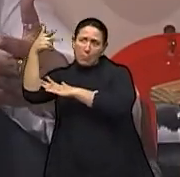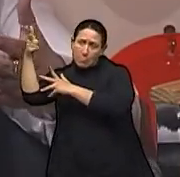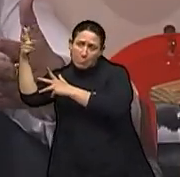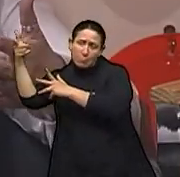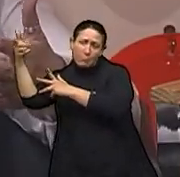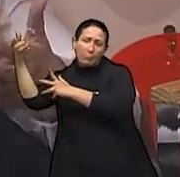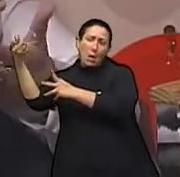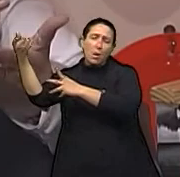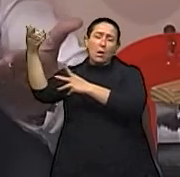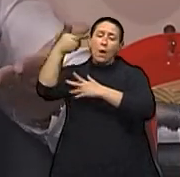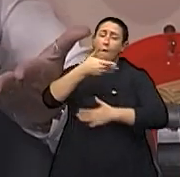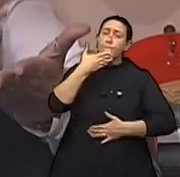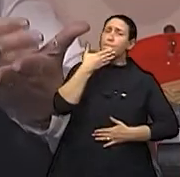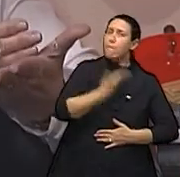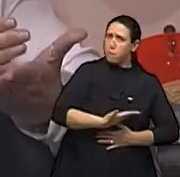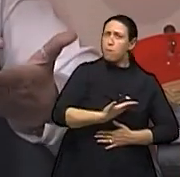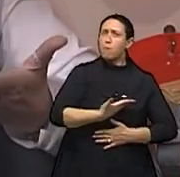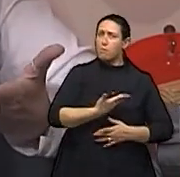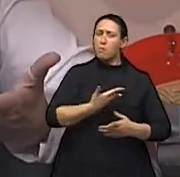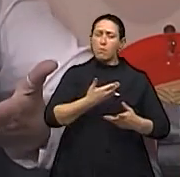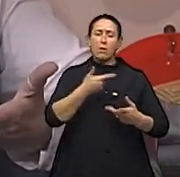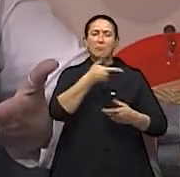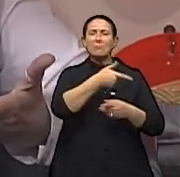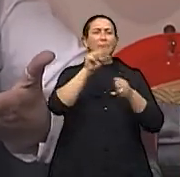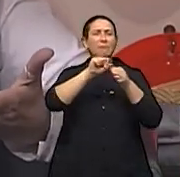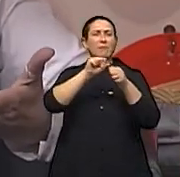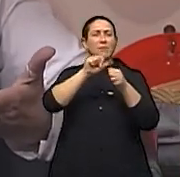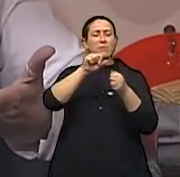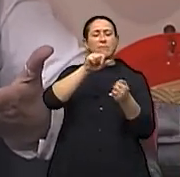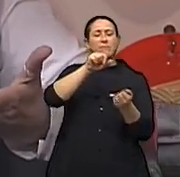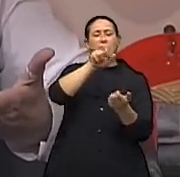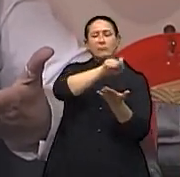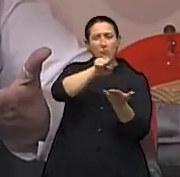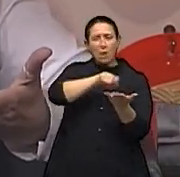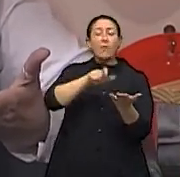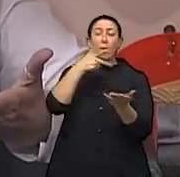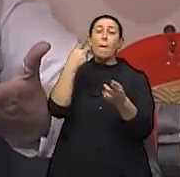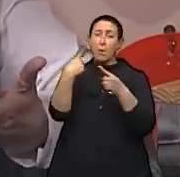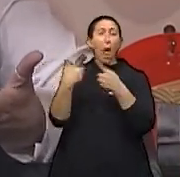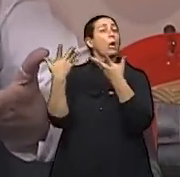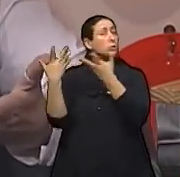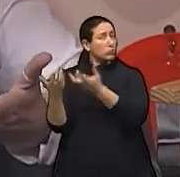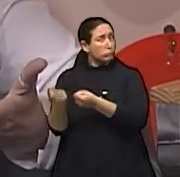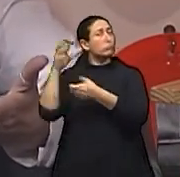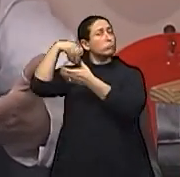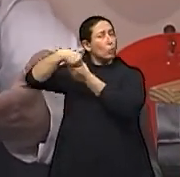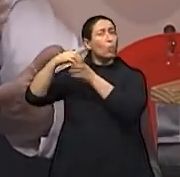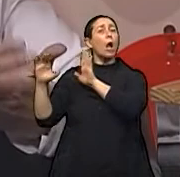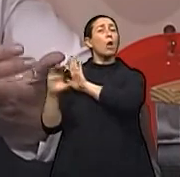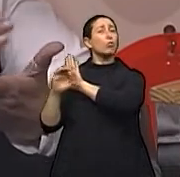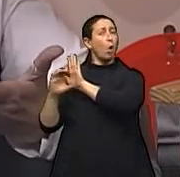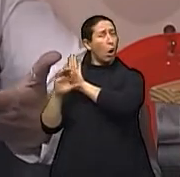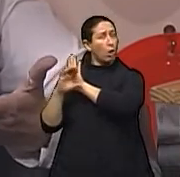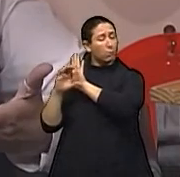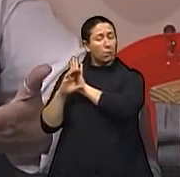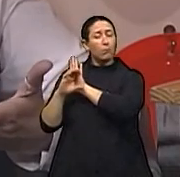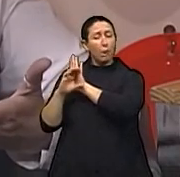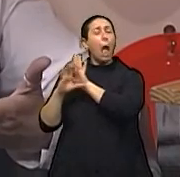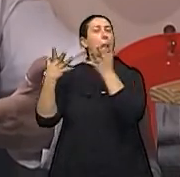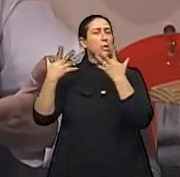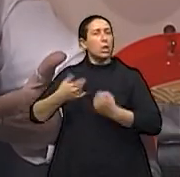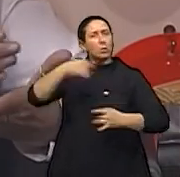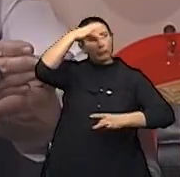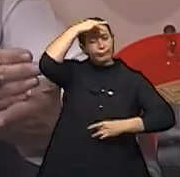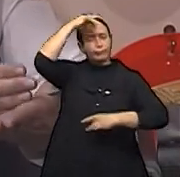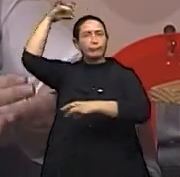então, era aceita na igreja católica, apostólica romana, a reencarnação.